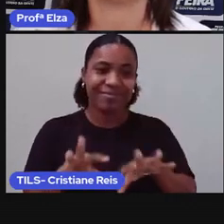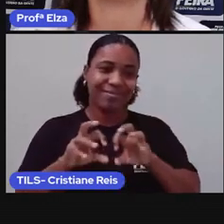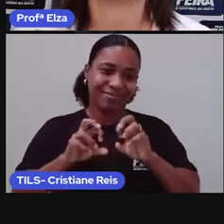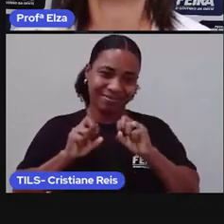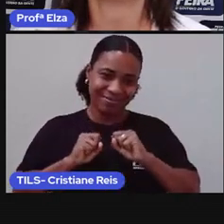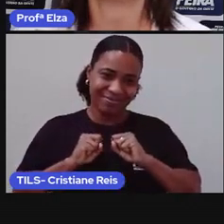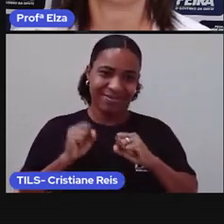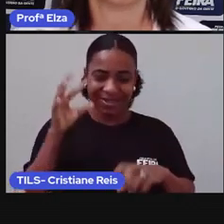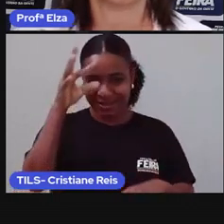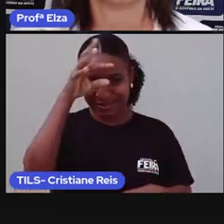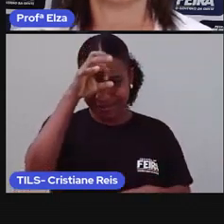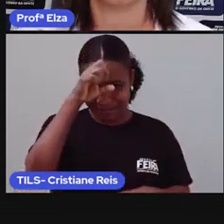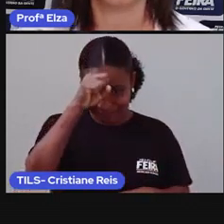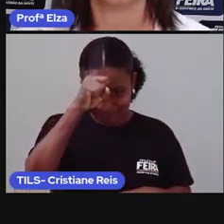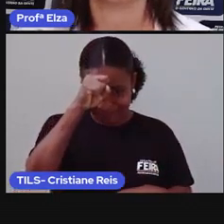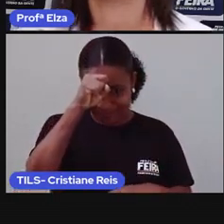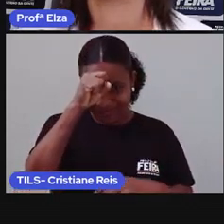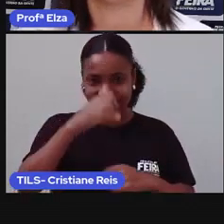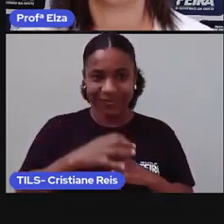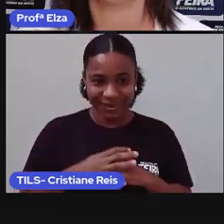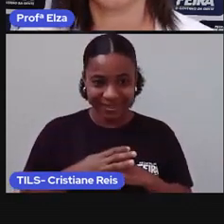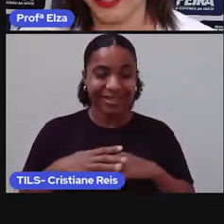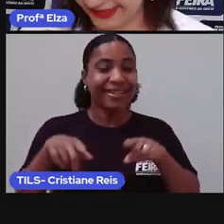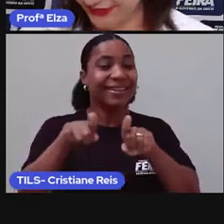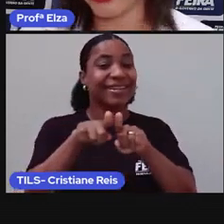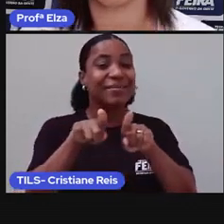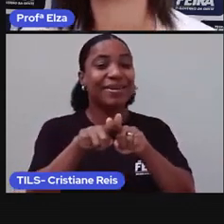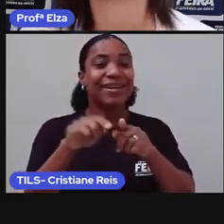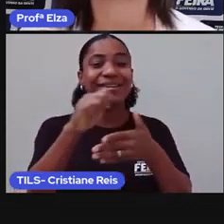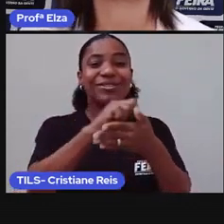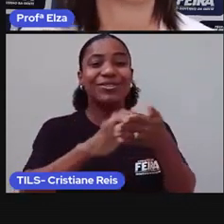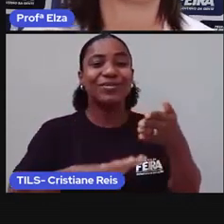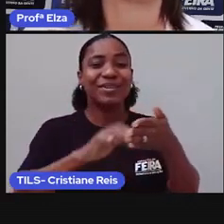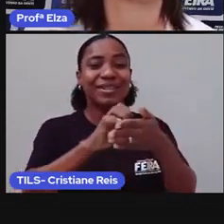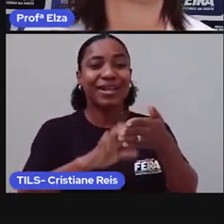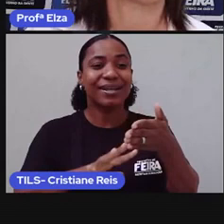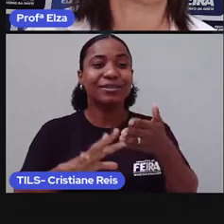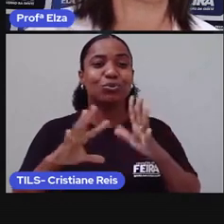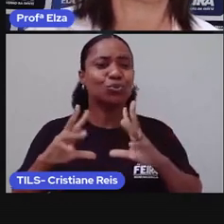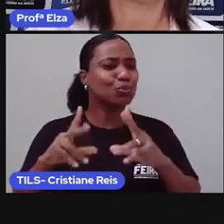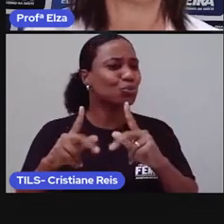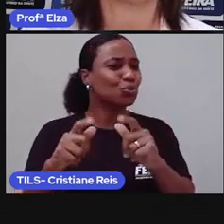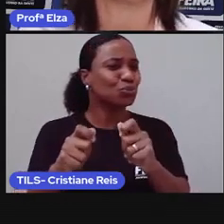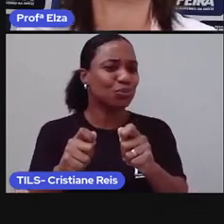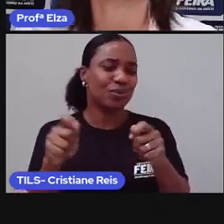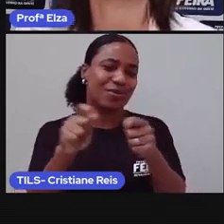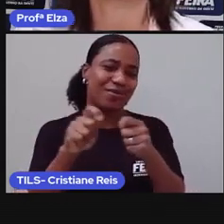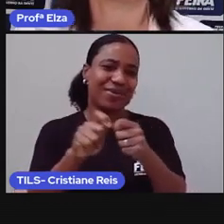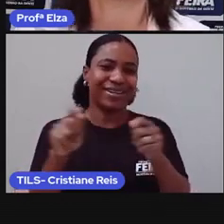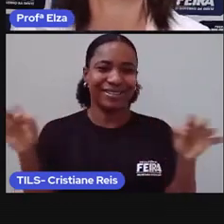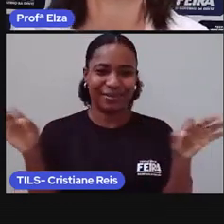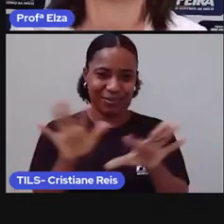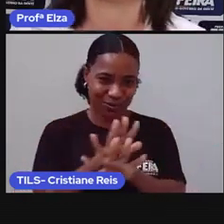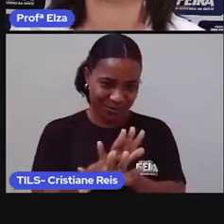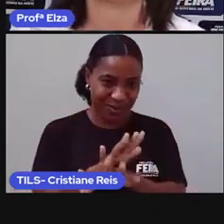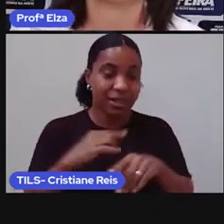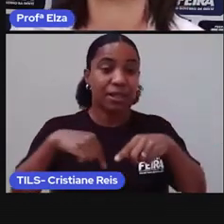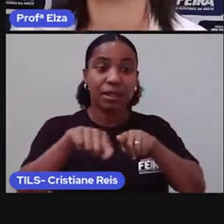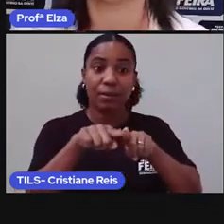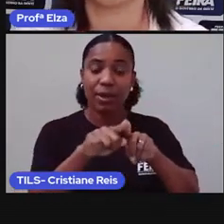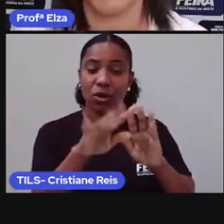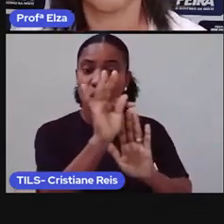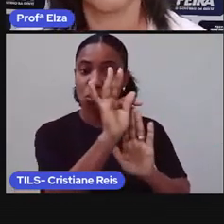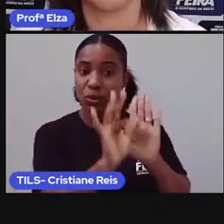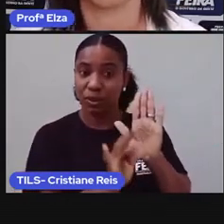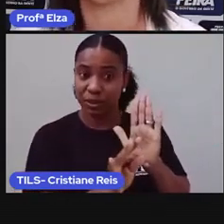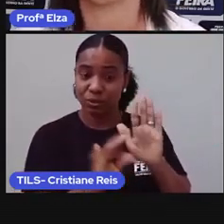momento. Realize todas as atividades solicitadas e leia os textos e